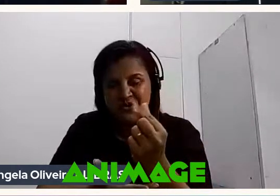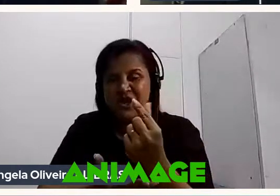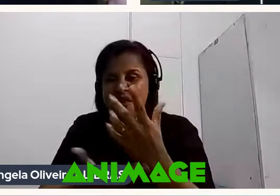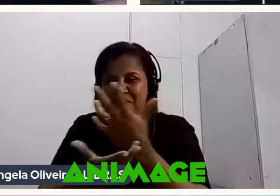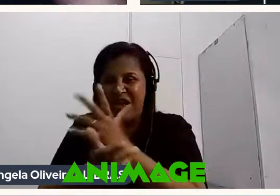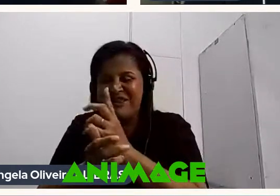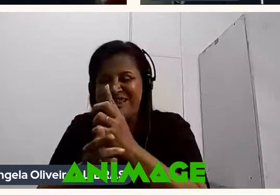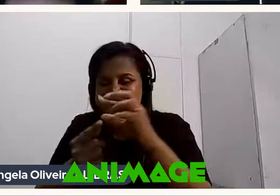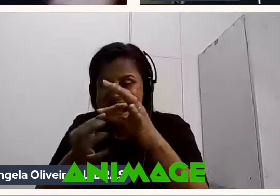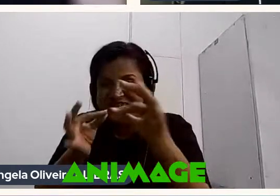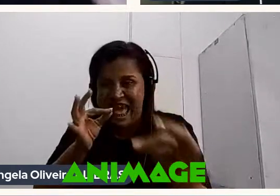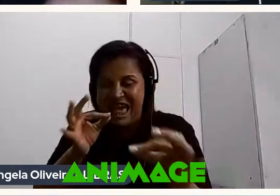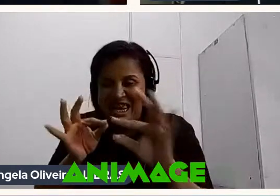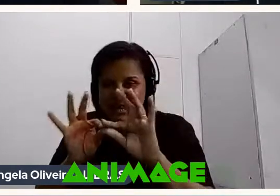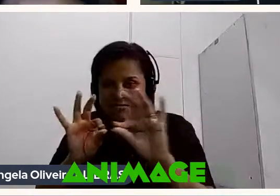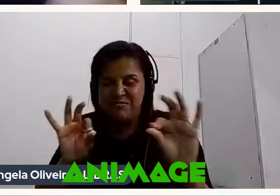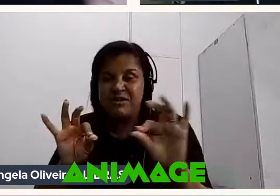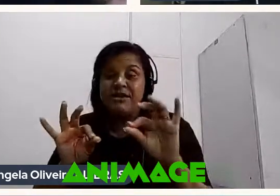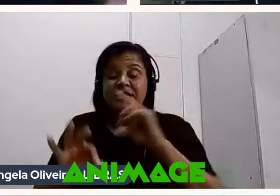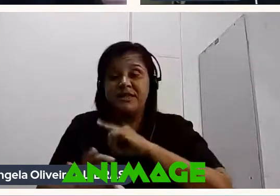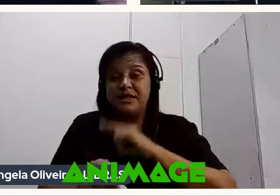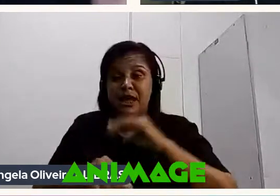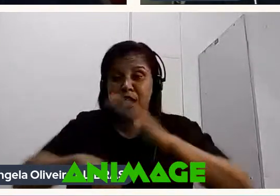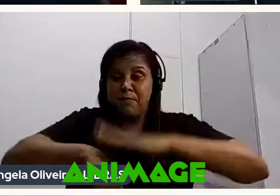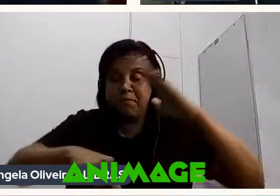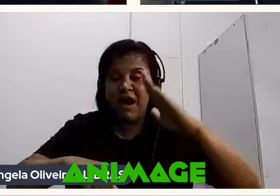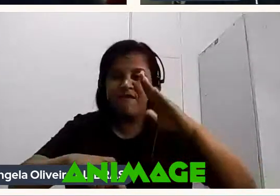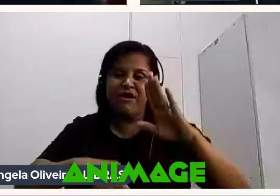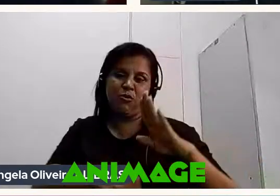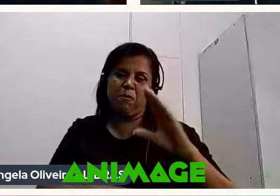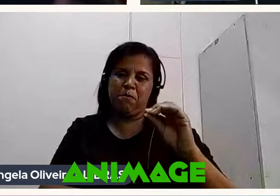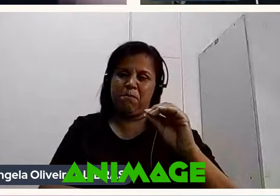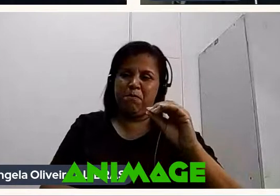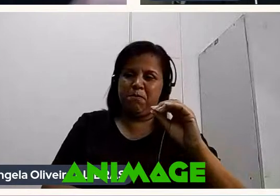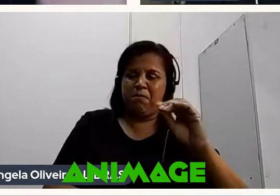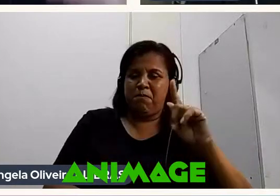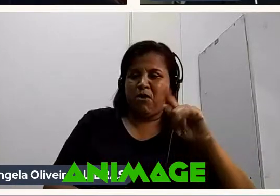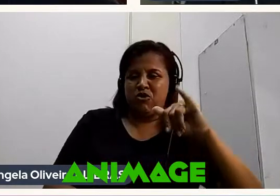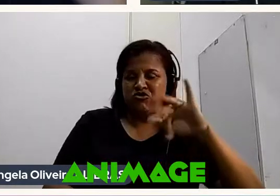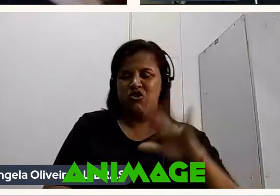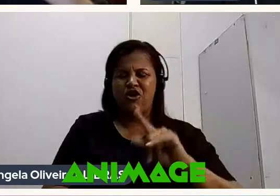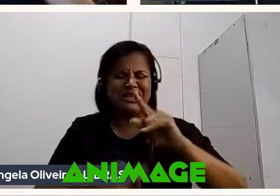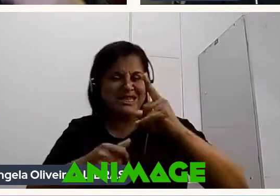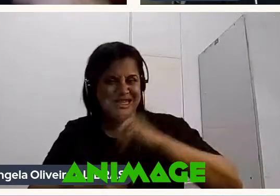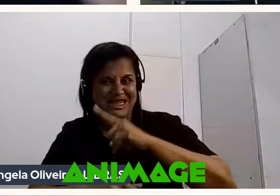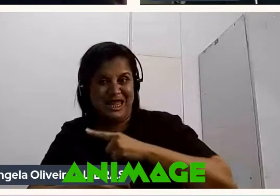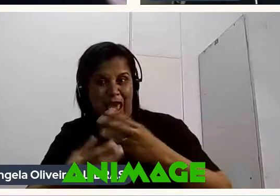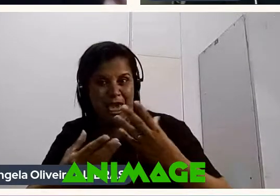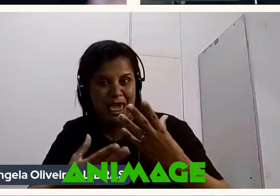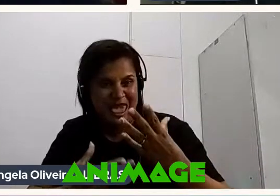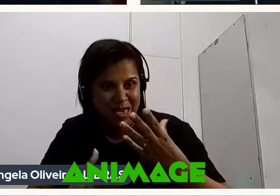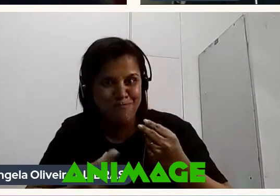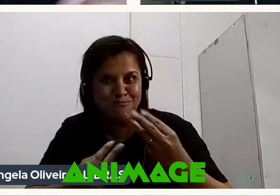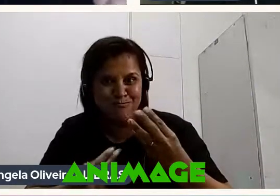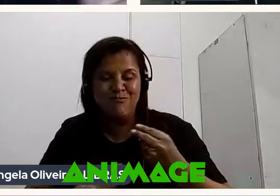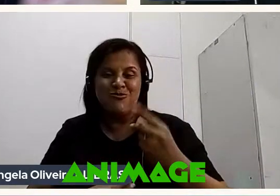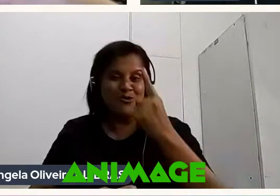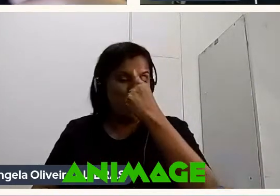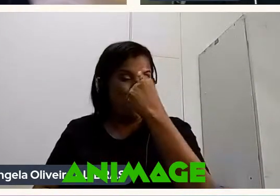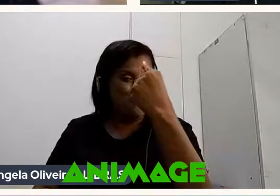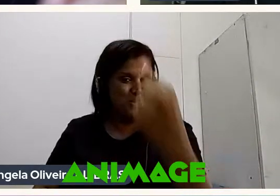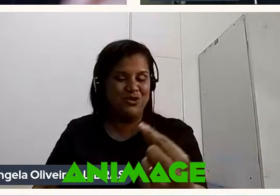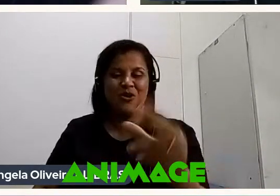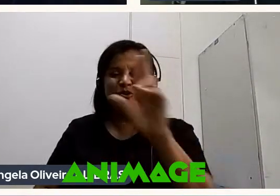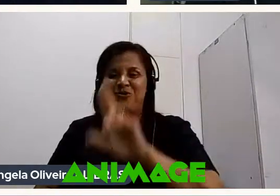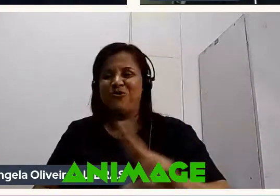arame Se você tem um pouquinho Mais Você faz com ball joint Se você tem muito Como Pinóquio Eles usam